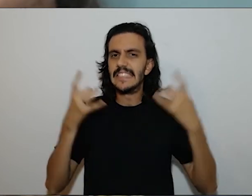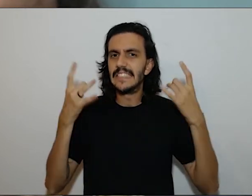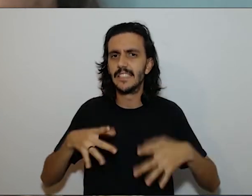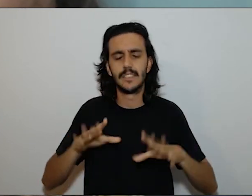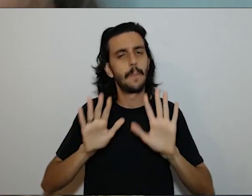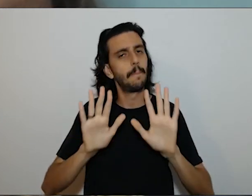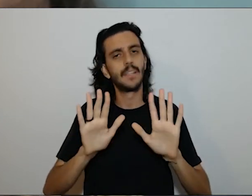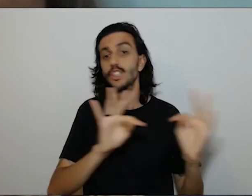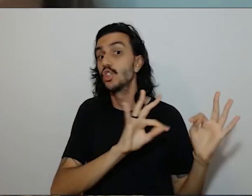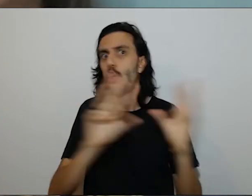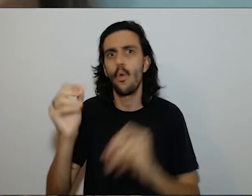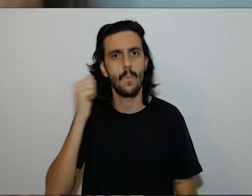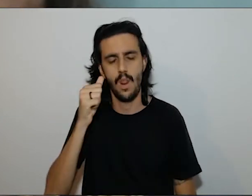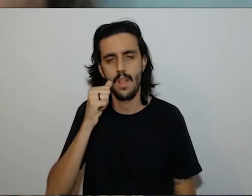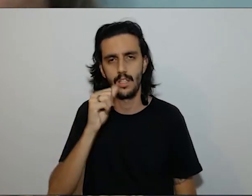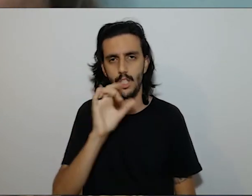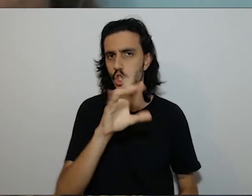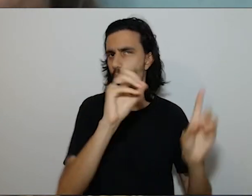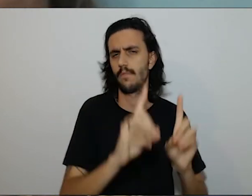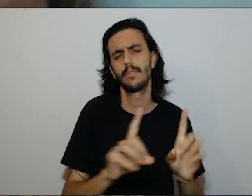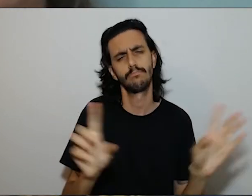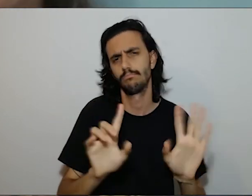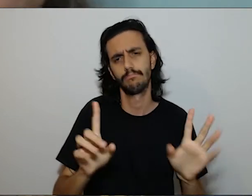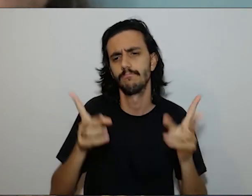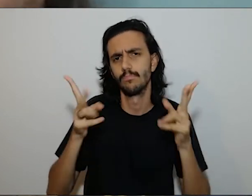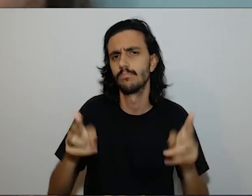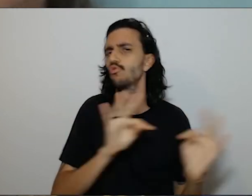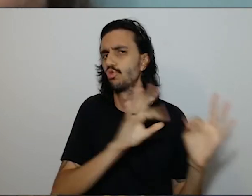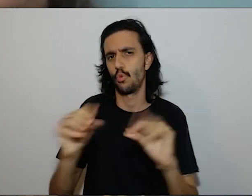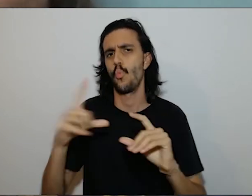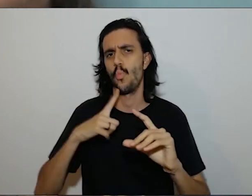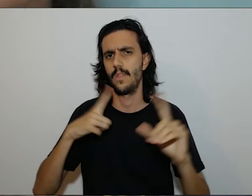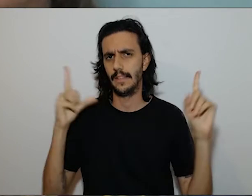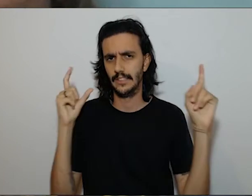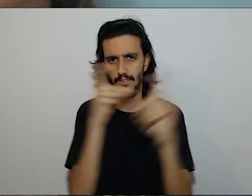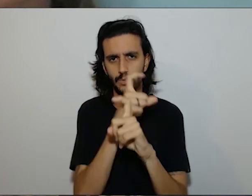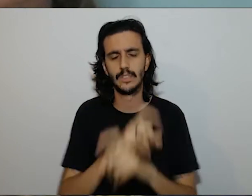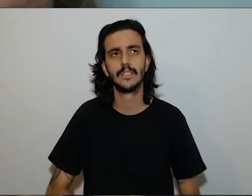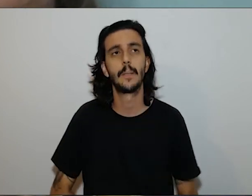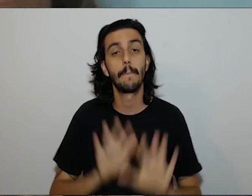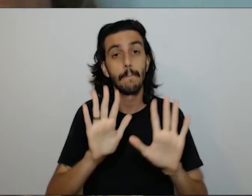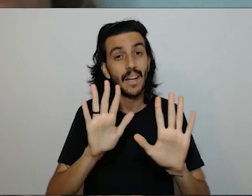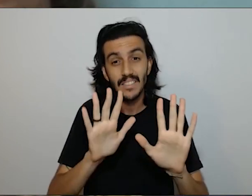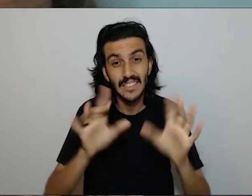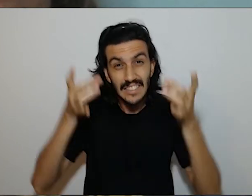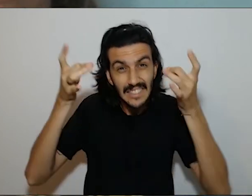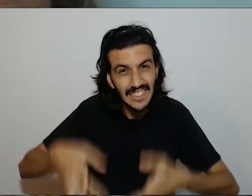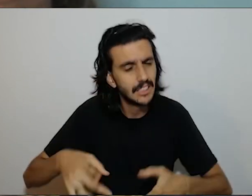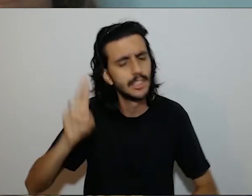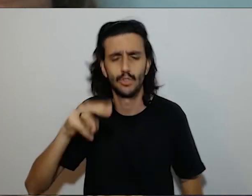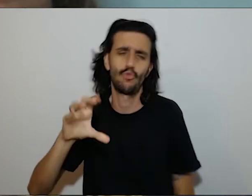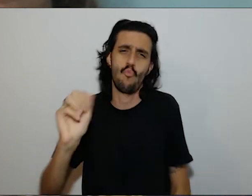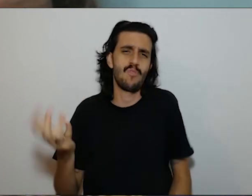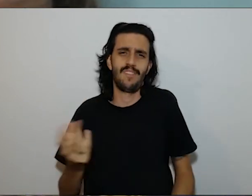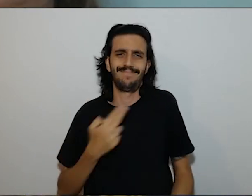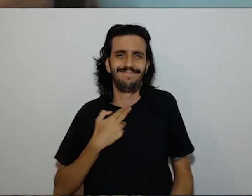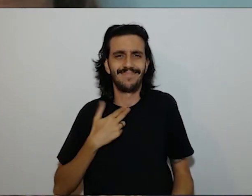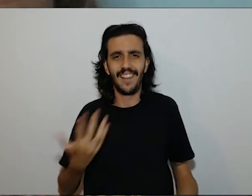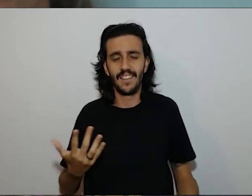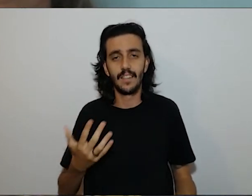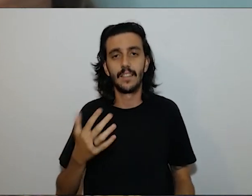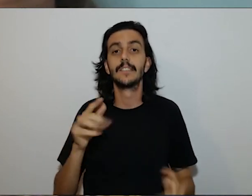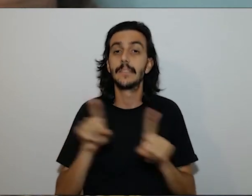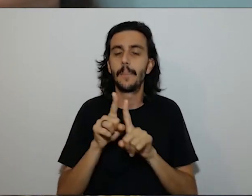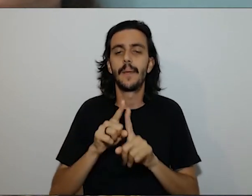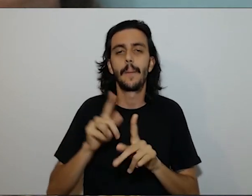é todas as mulheres mulheres com deficiência também né a gente não pode desistir nunca